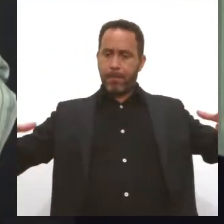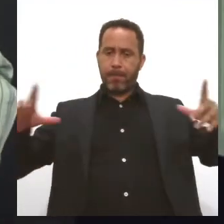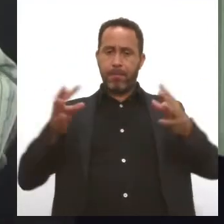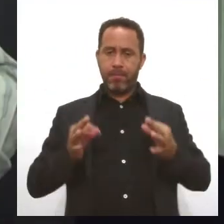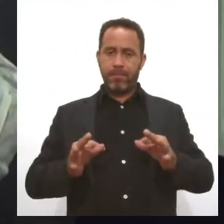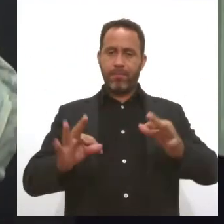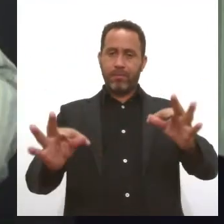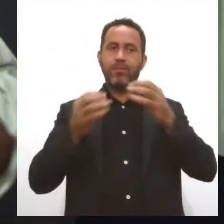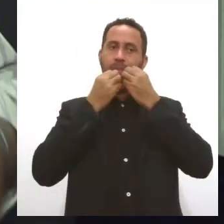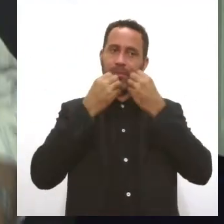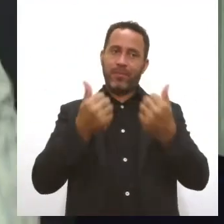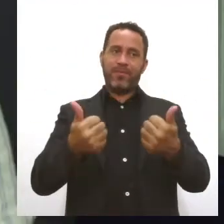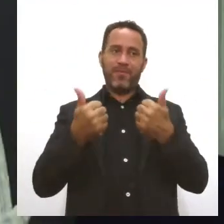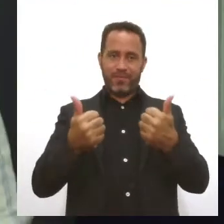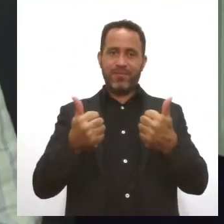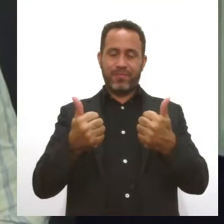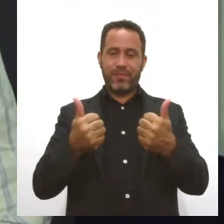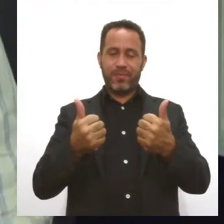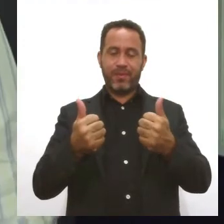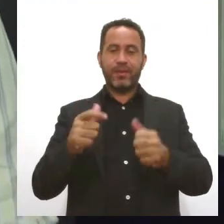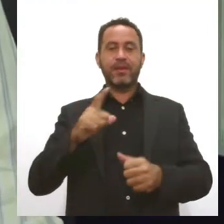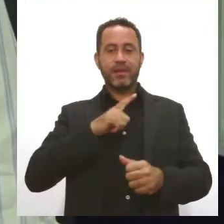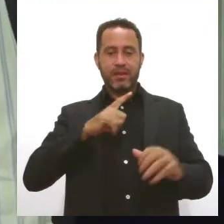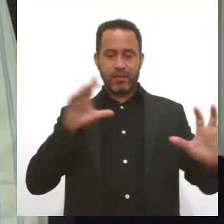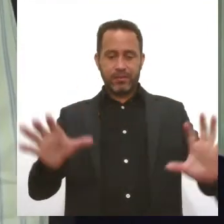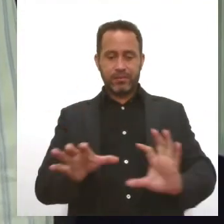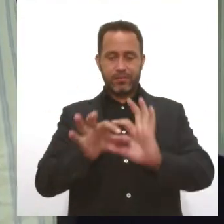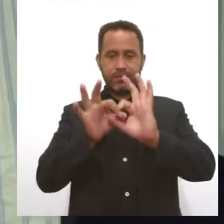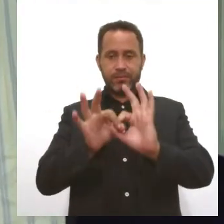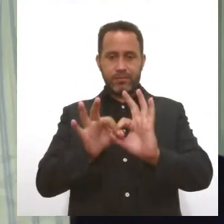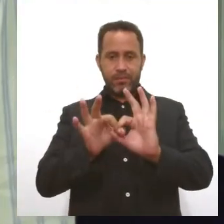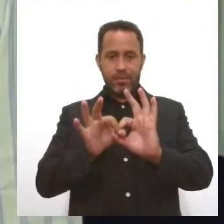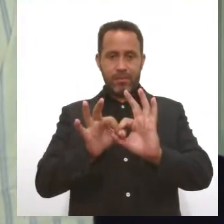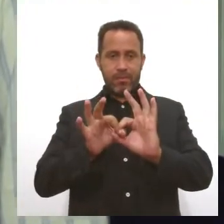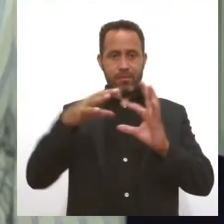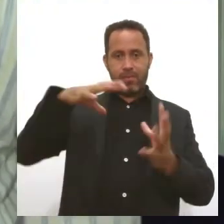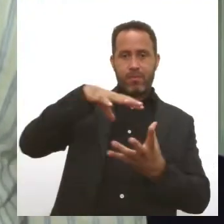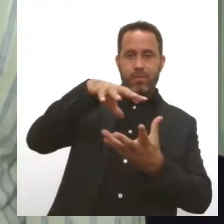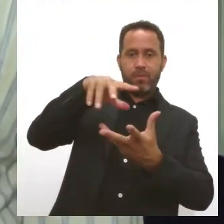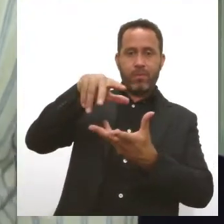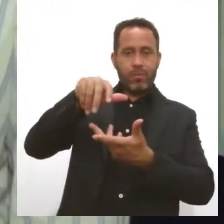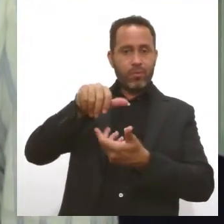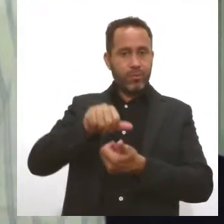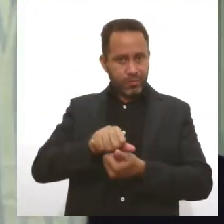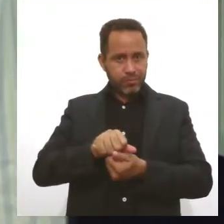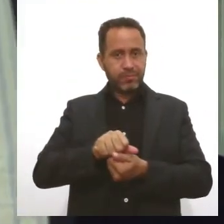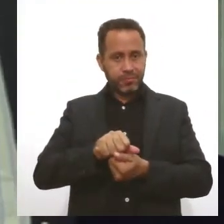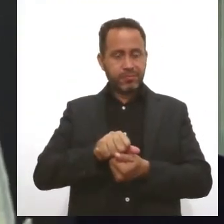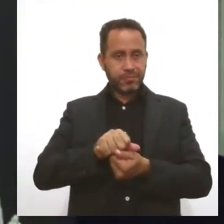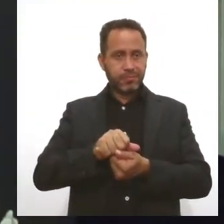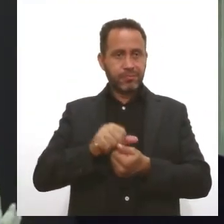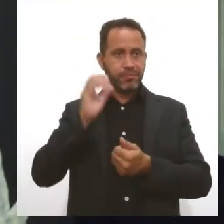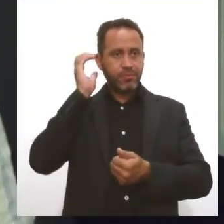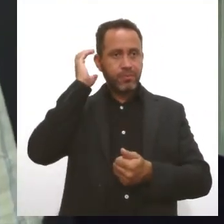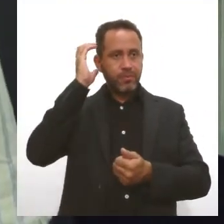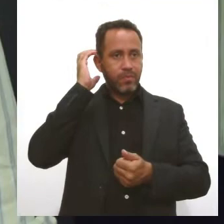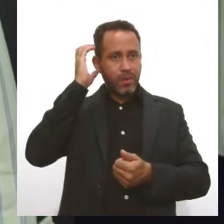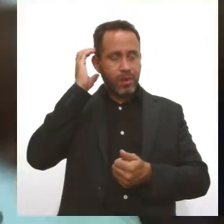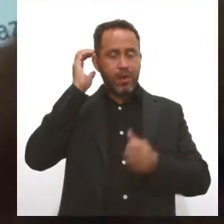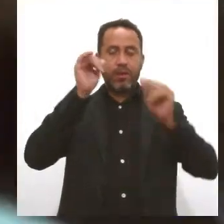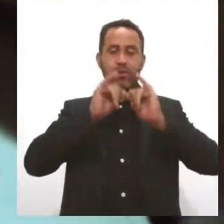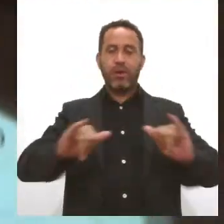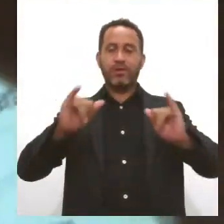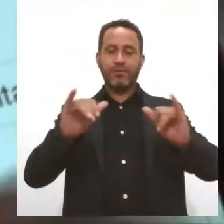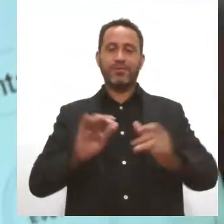Então, isso, houve essa unificação mundial com relação à propagação do